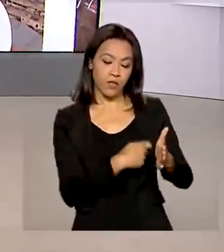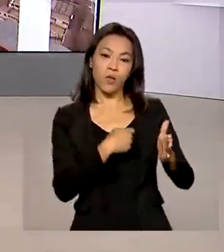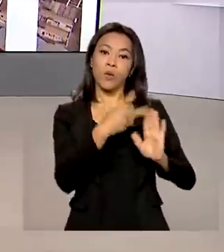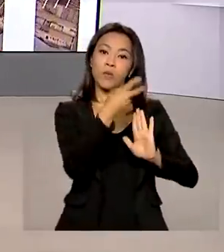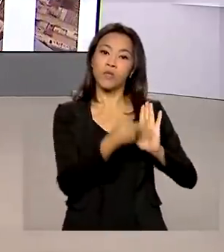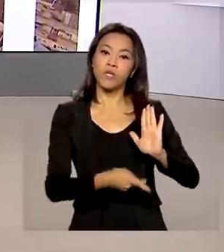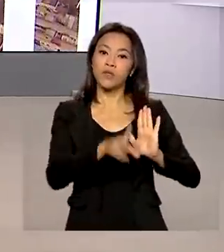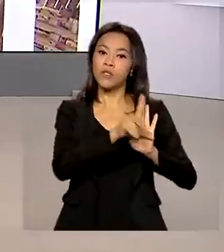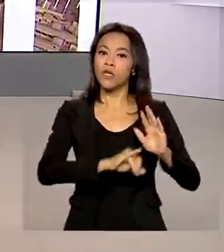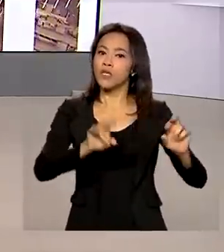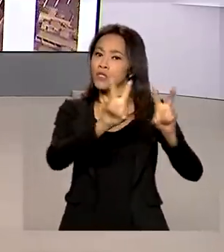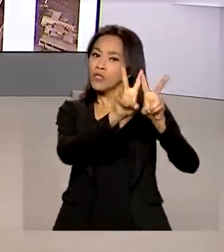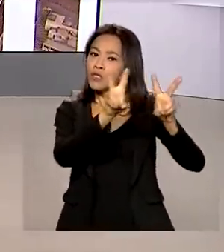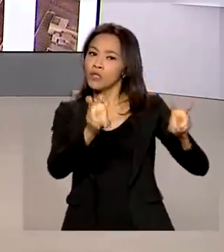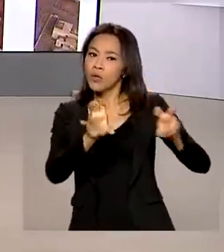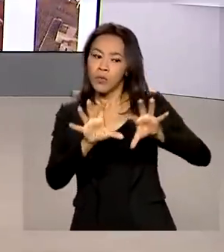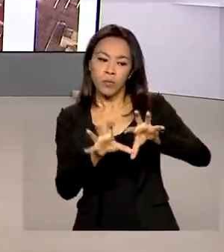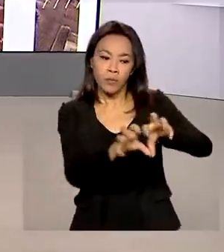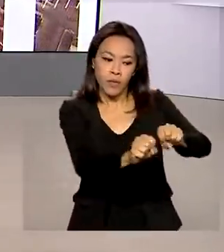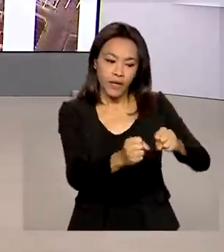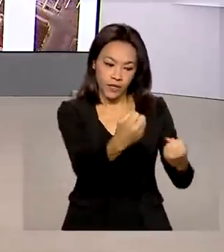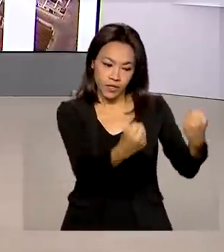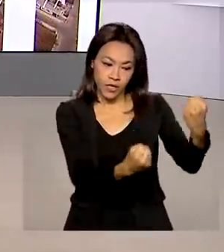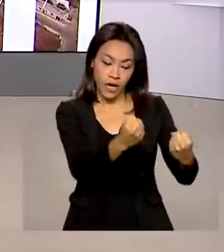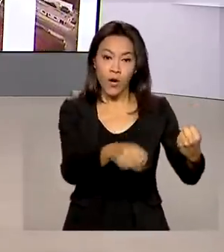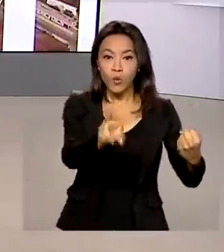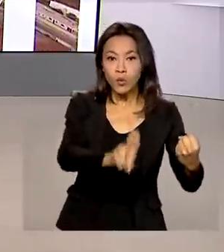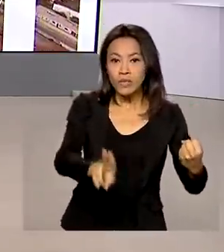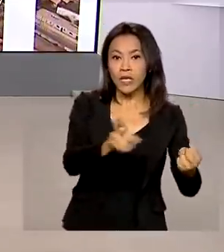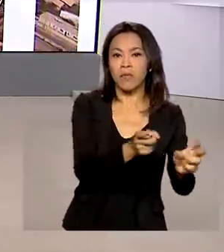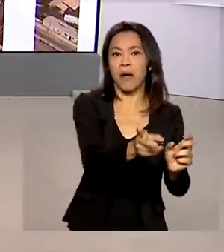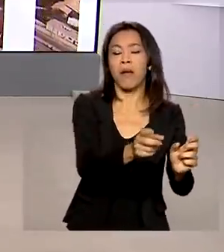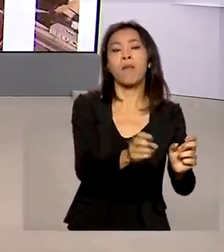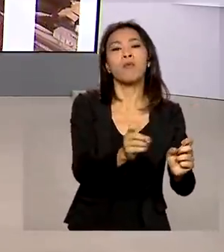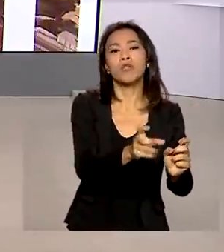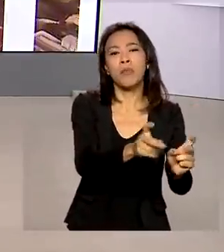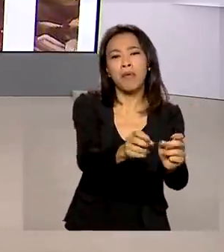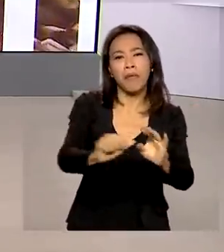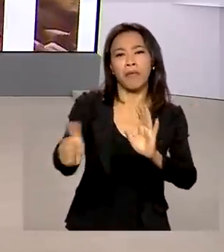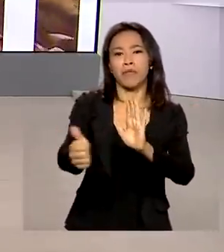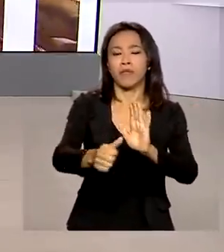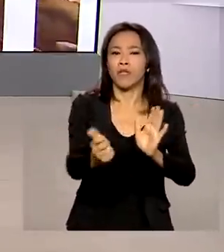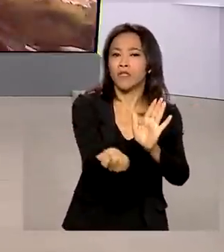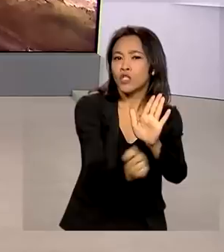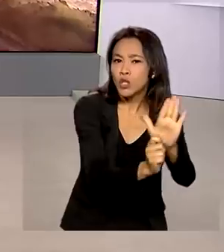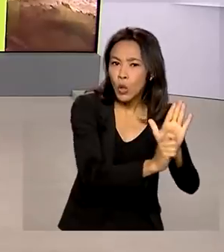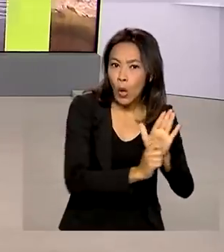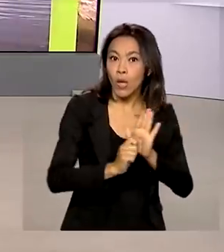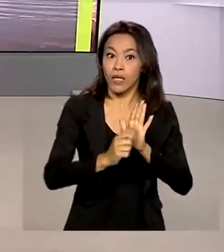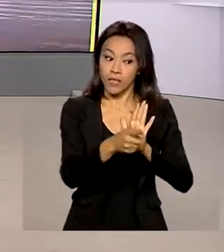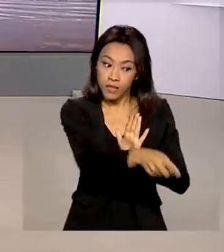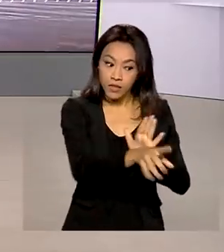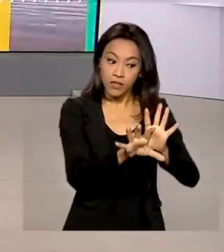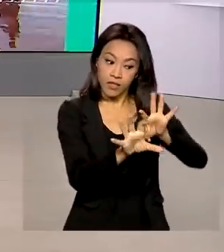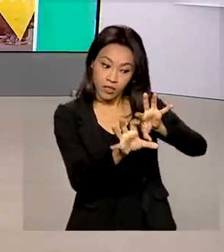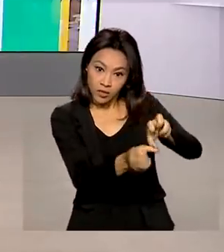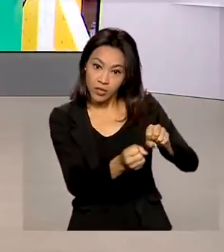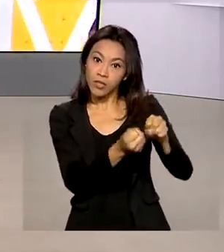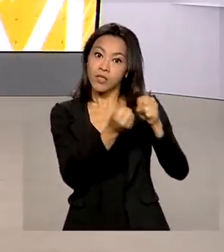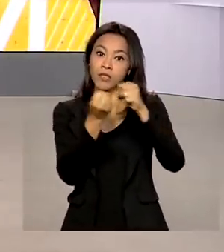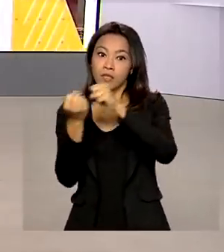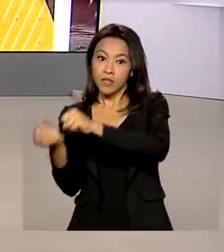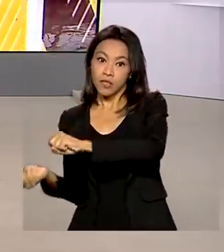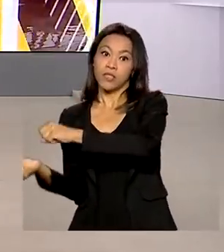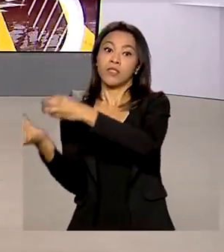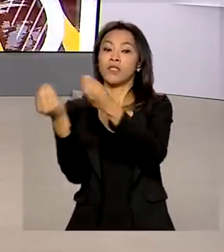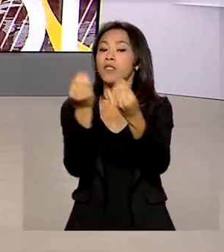sobre a apreensão de veículos usados no tráfico de drogas. A medida proíbe que eles sejam devolvidos aos criminosos e